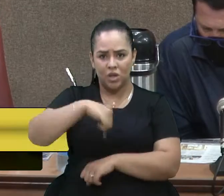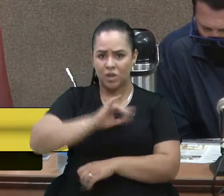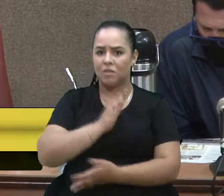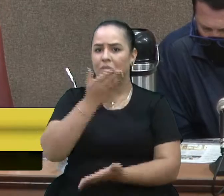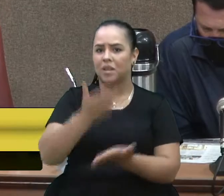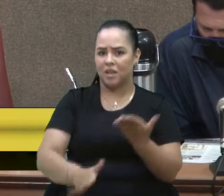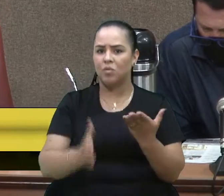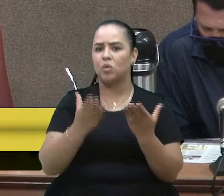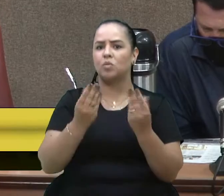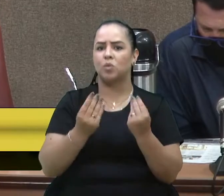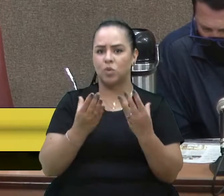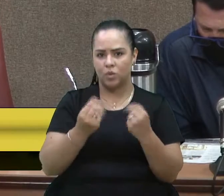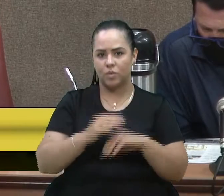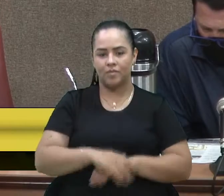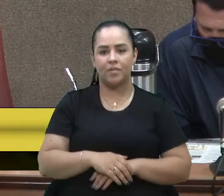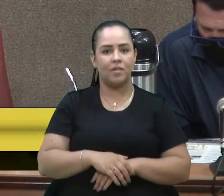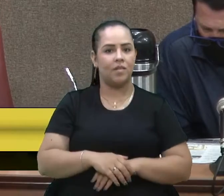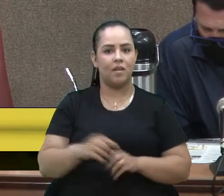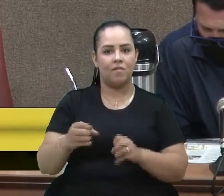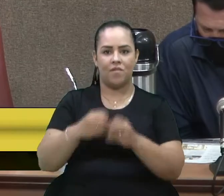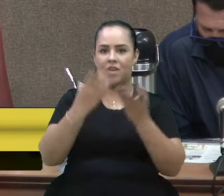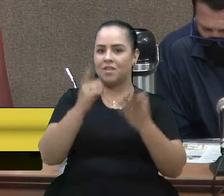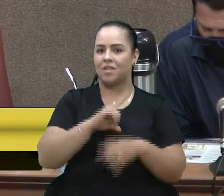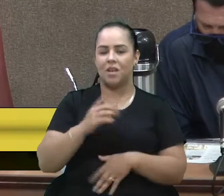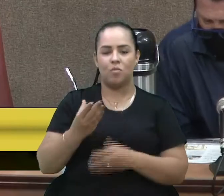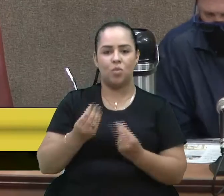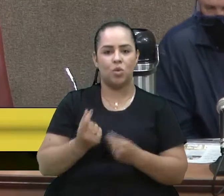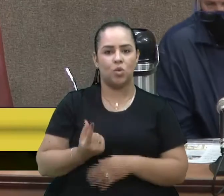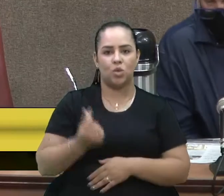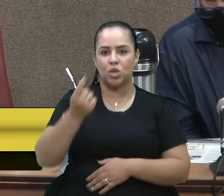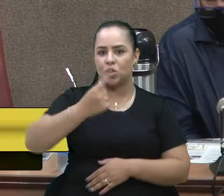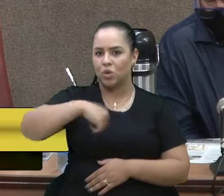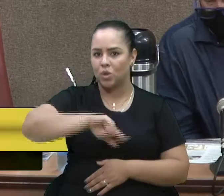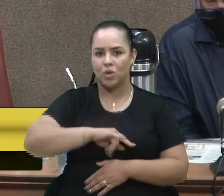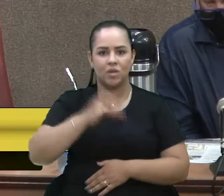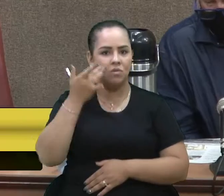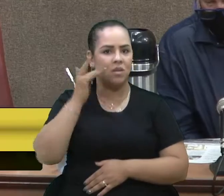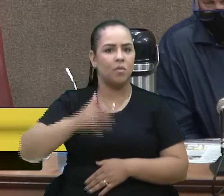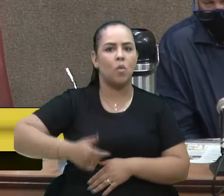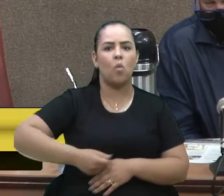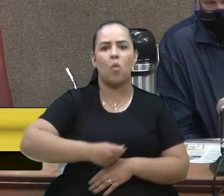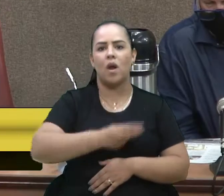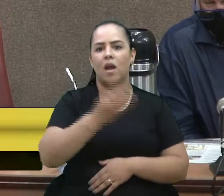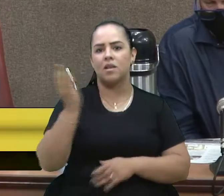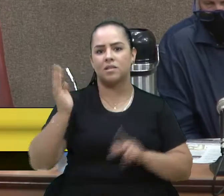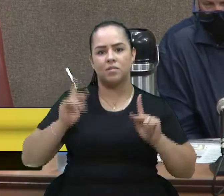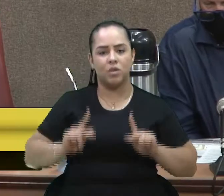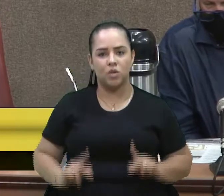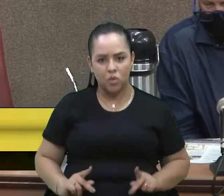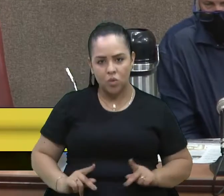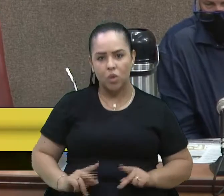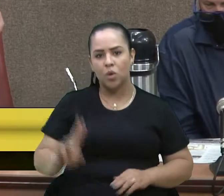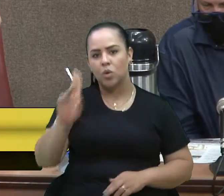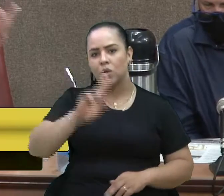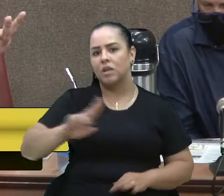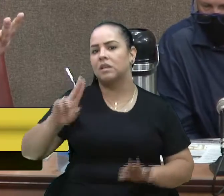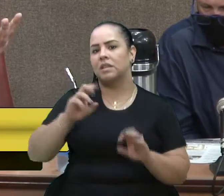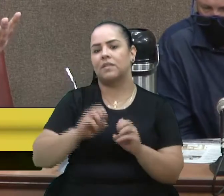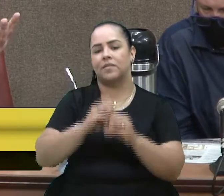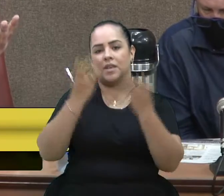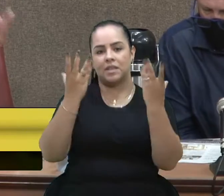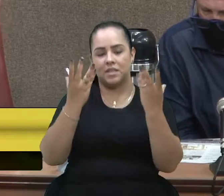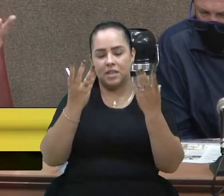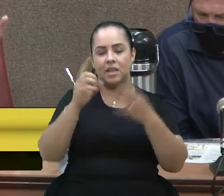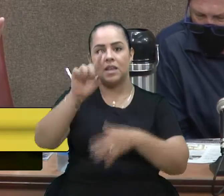Então, a festa gira muito dinheiro, a gente não tem noção de quantas pessoas vão usufruir desta festa, e que bom,